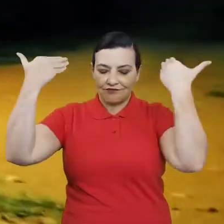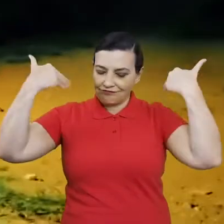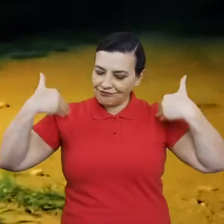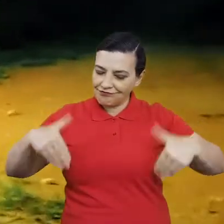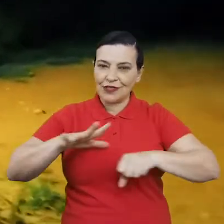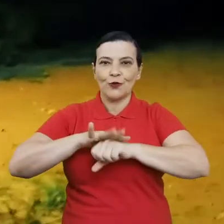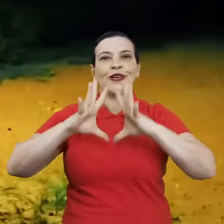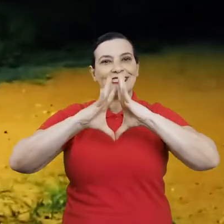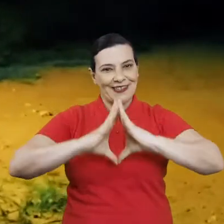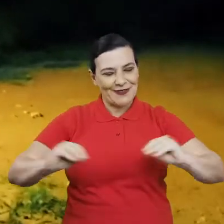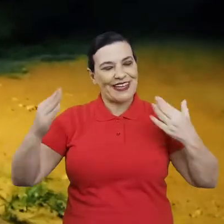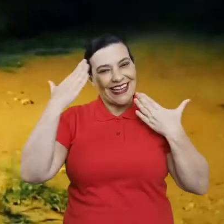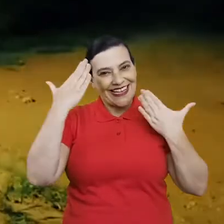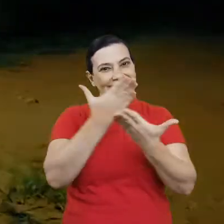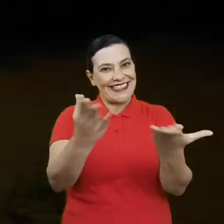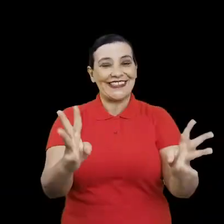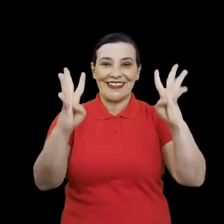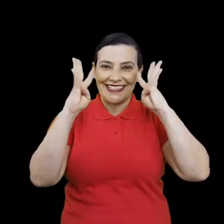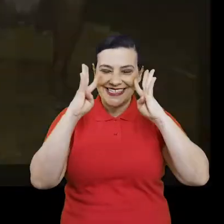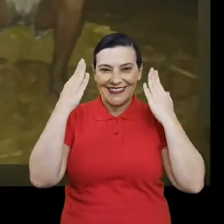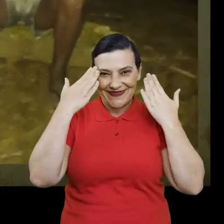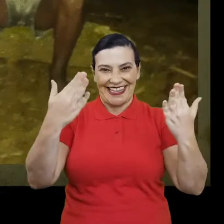Agradeço a atenção de todos. Obrigado.